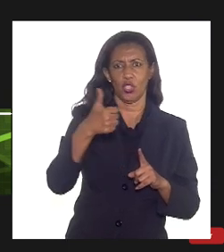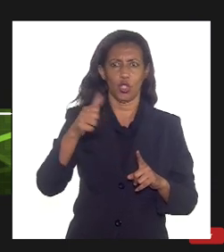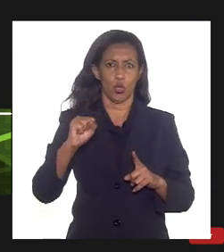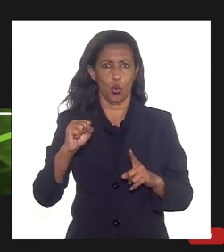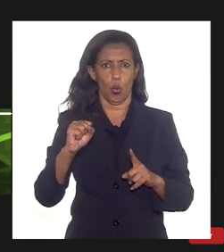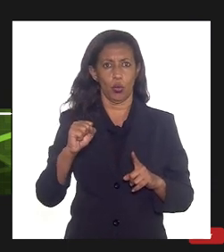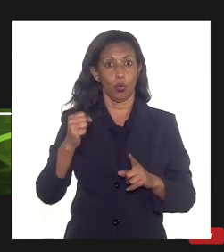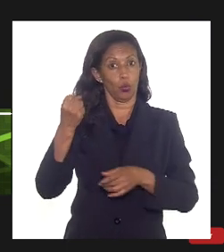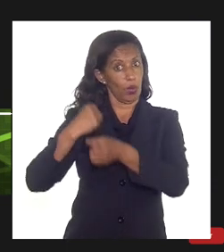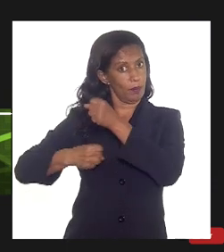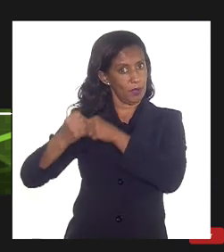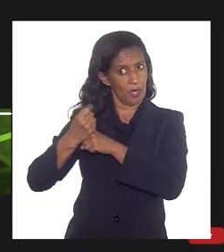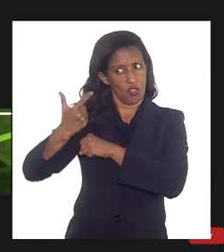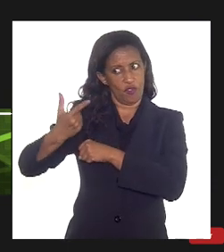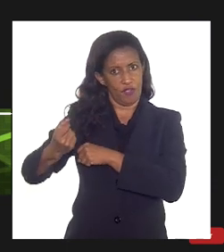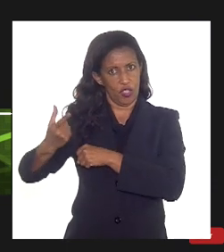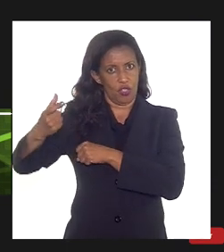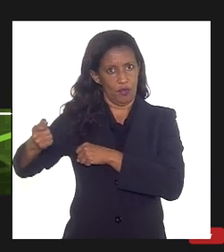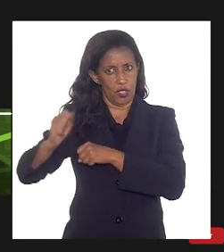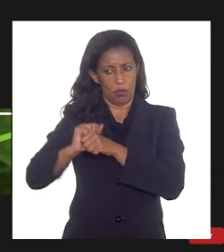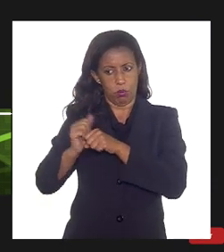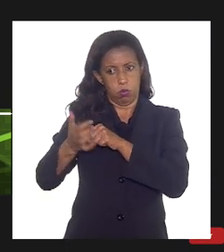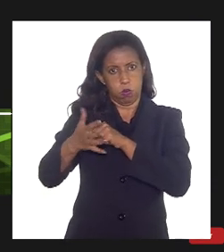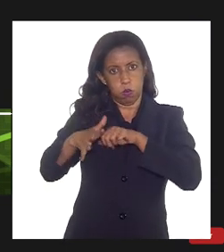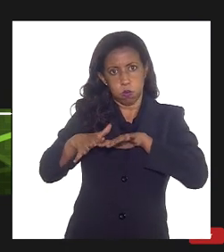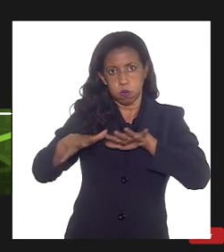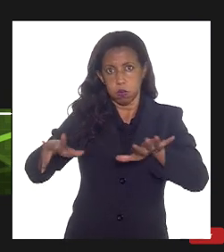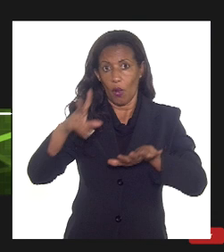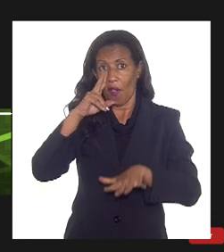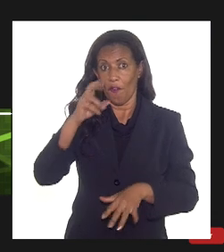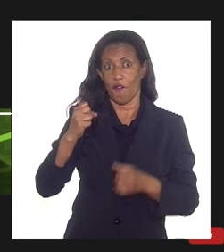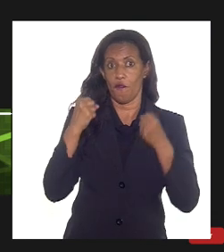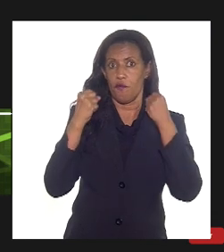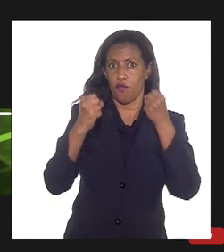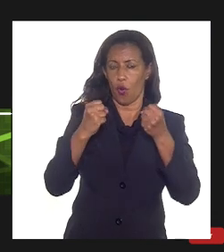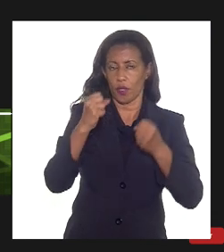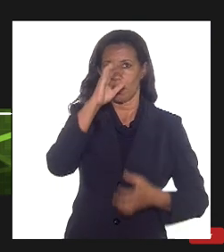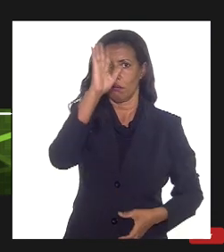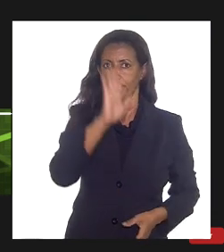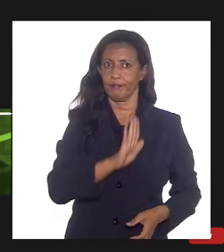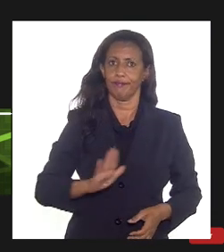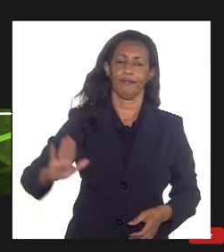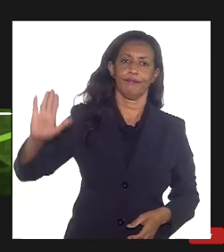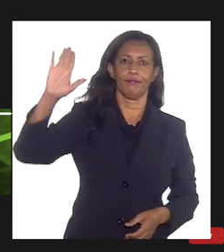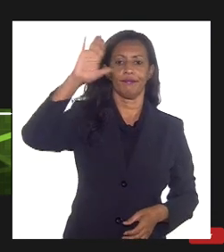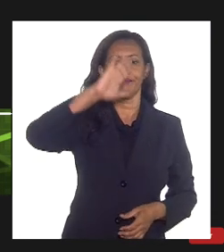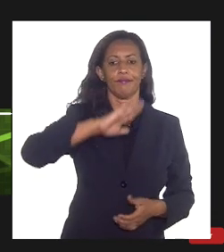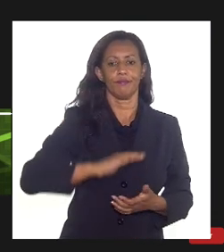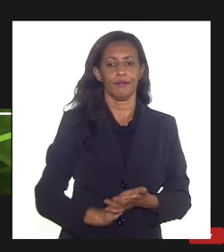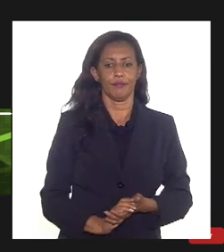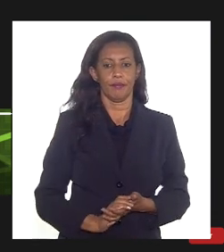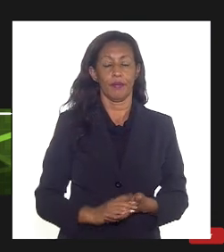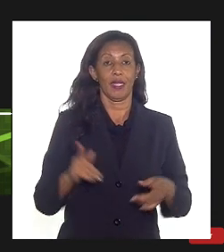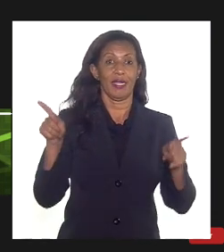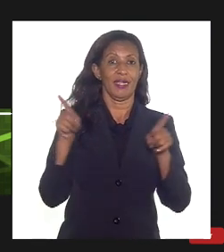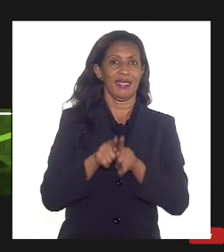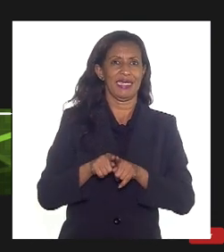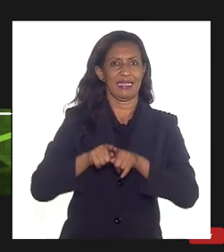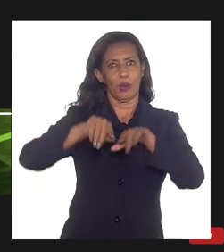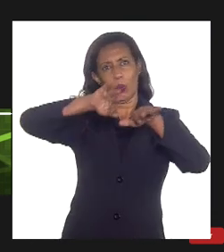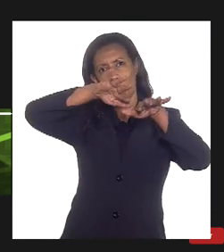20 a pandemia ter se instalado com mais força no Brasil e também vimos as quedas nos preços